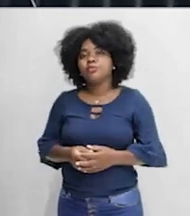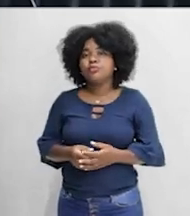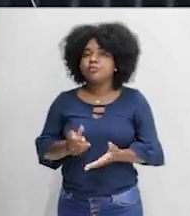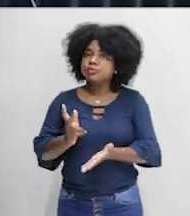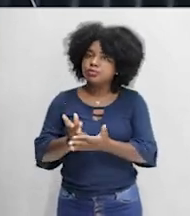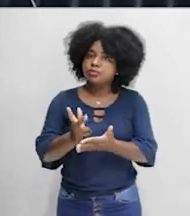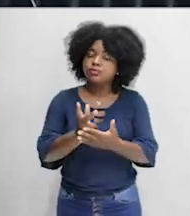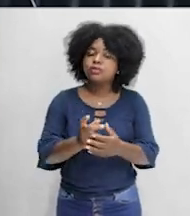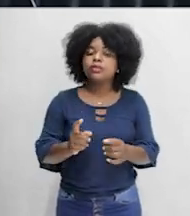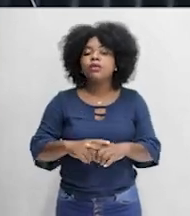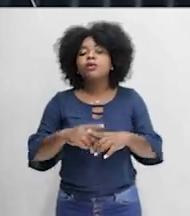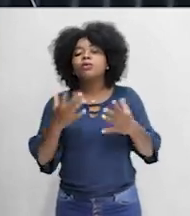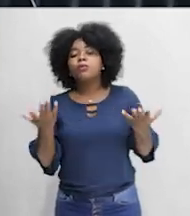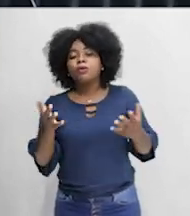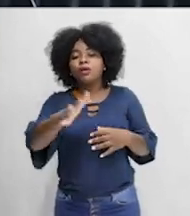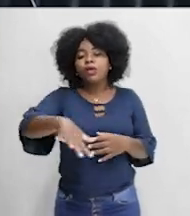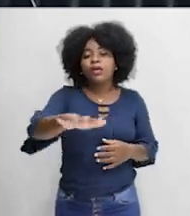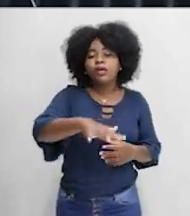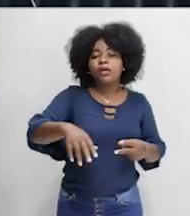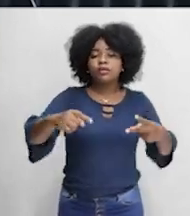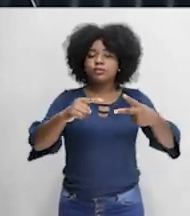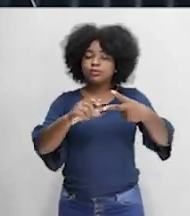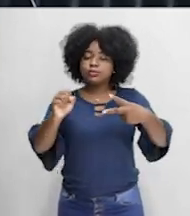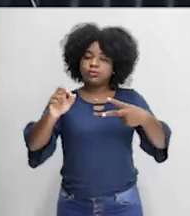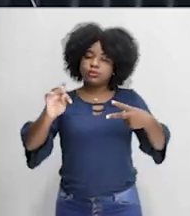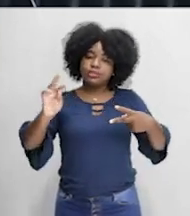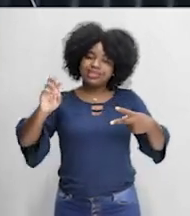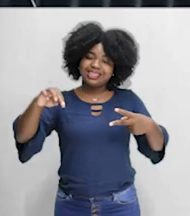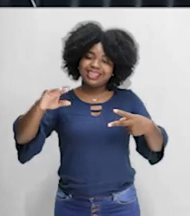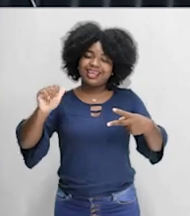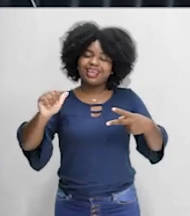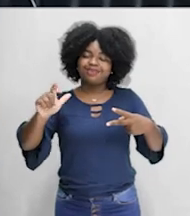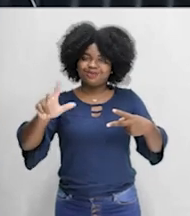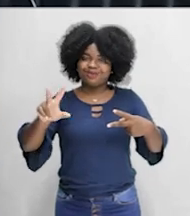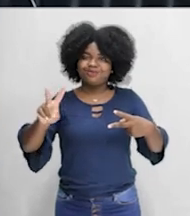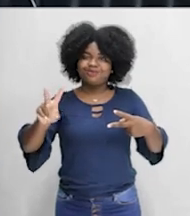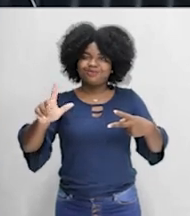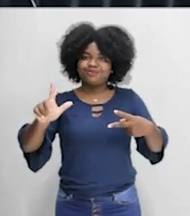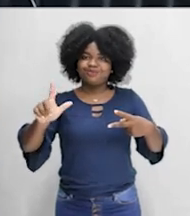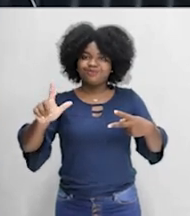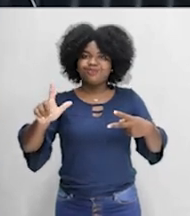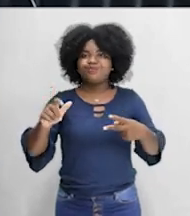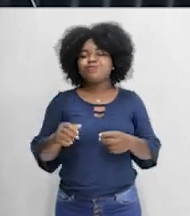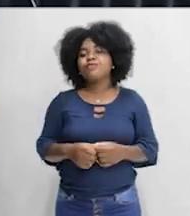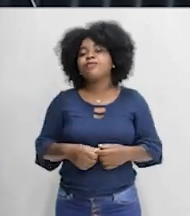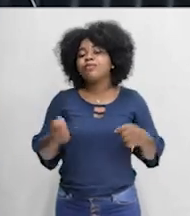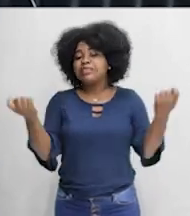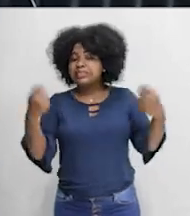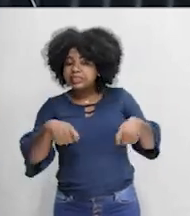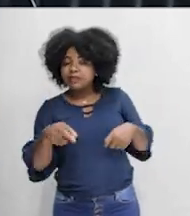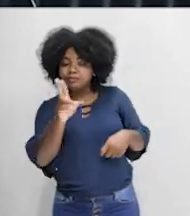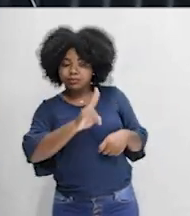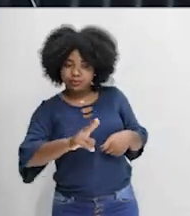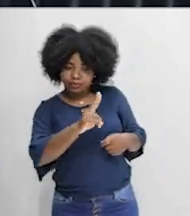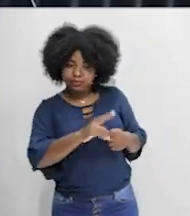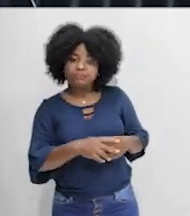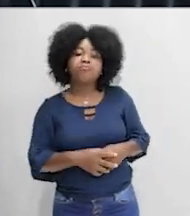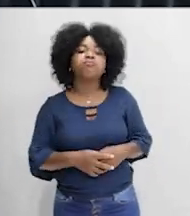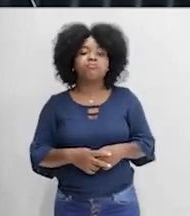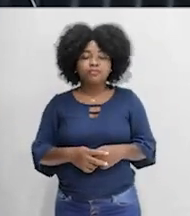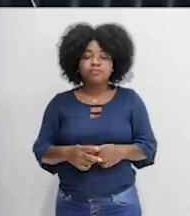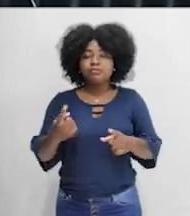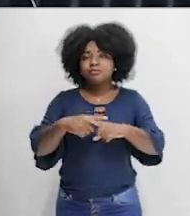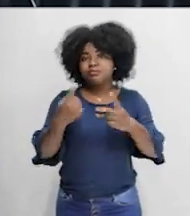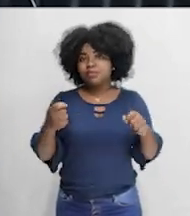uso sustentável? Elas estão inseridas na conservação, galera. A conservação quer dizer que você pode usar o recurso, você vai extrair,